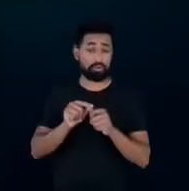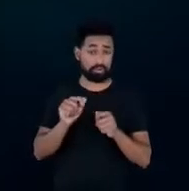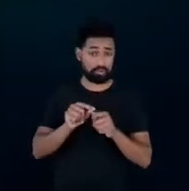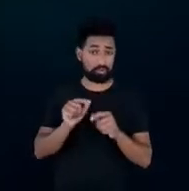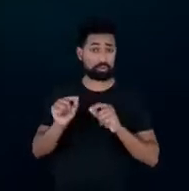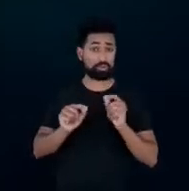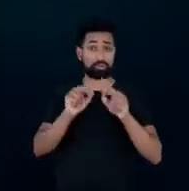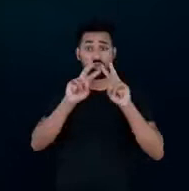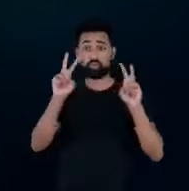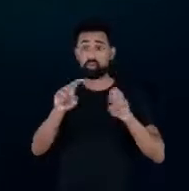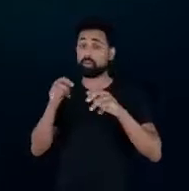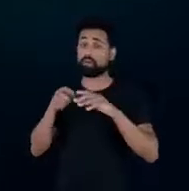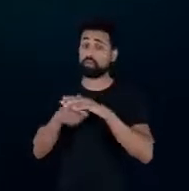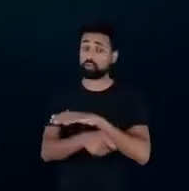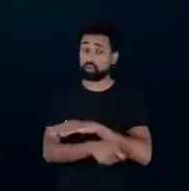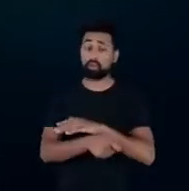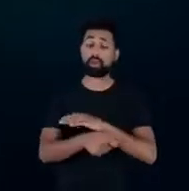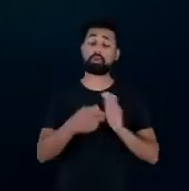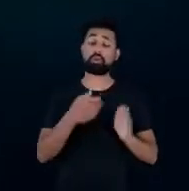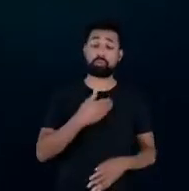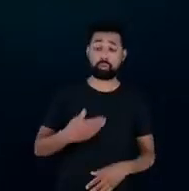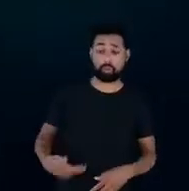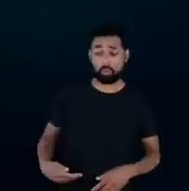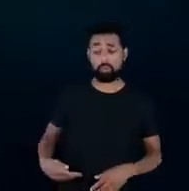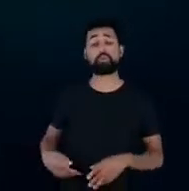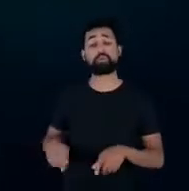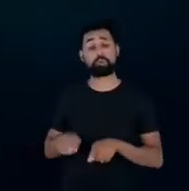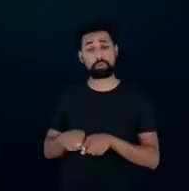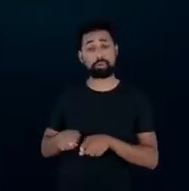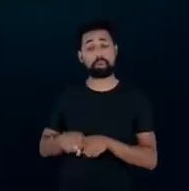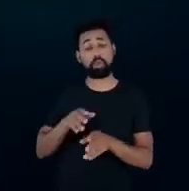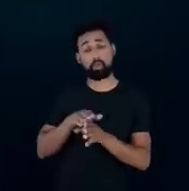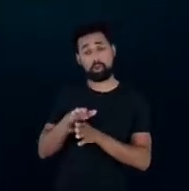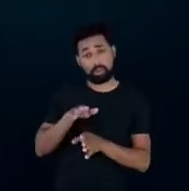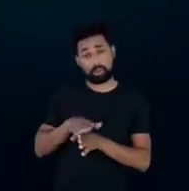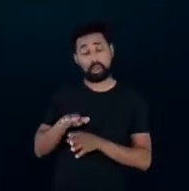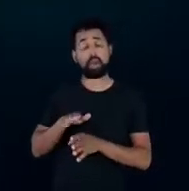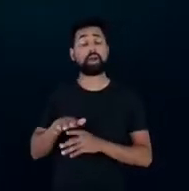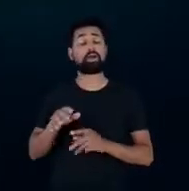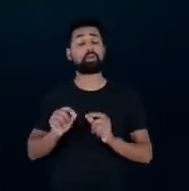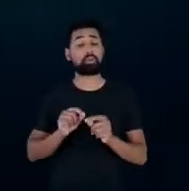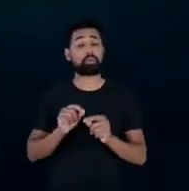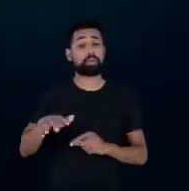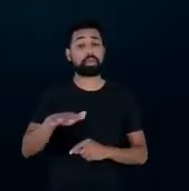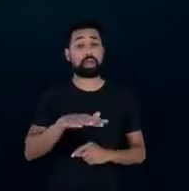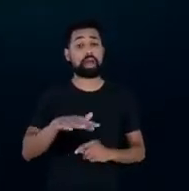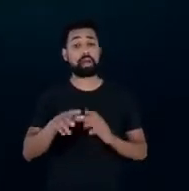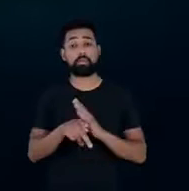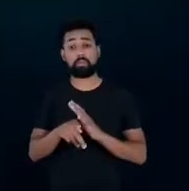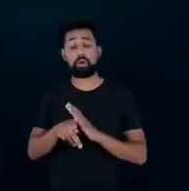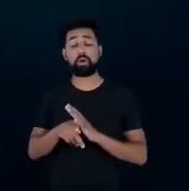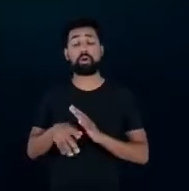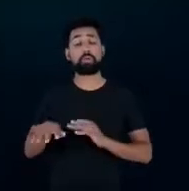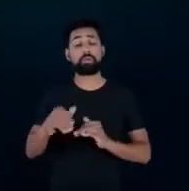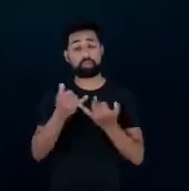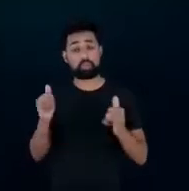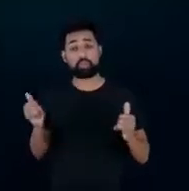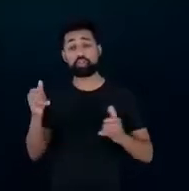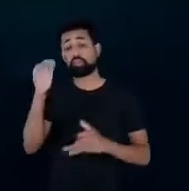investimento público e publicamente orientado no setor de energia no Brasil então